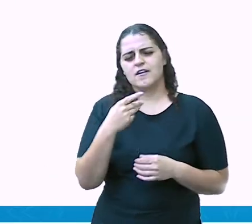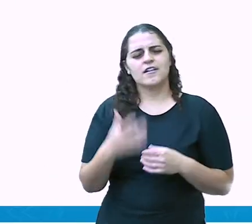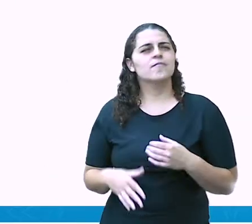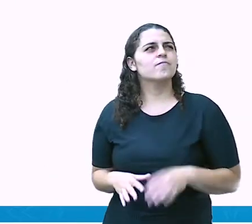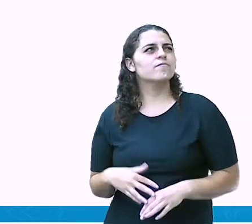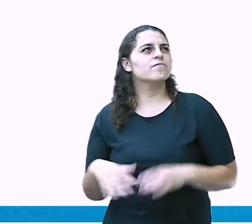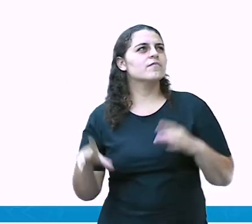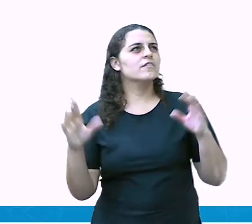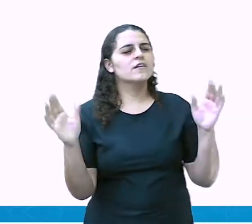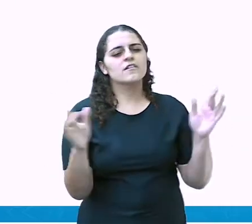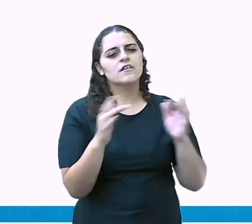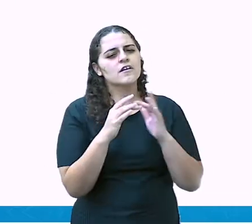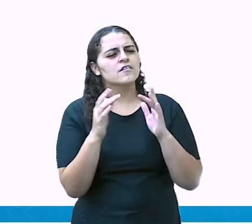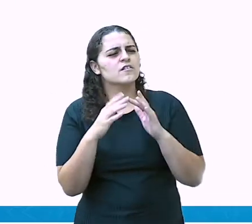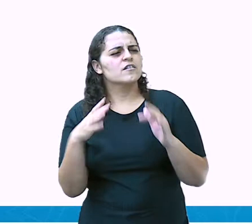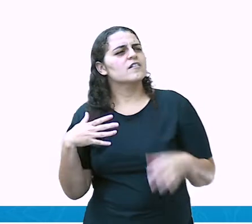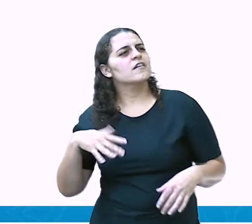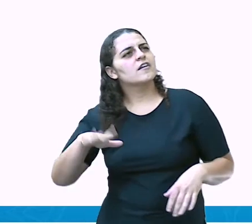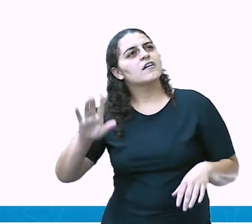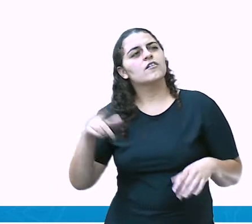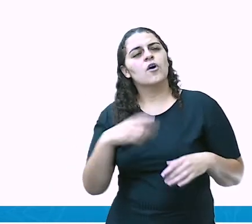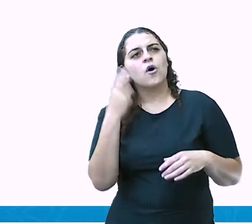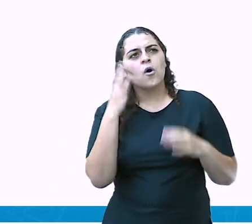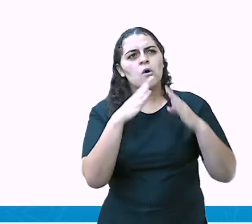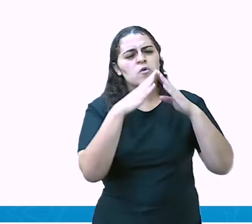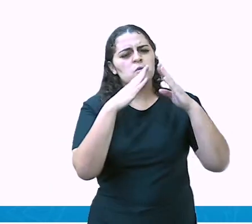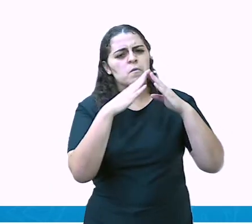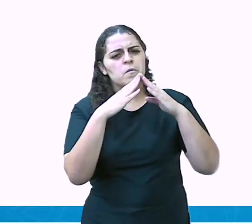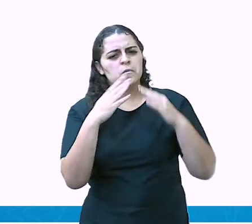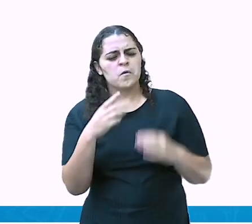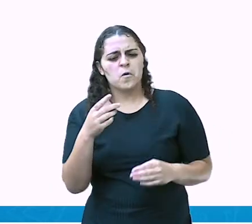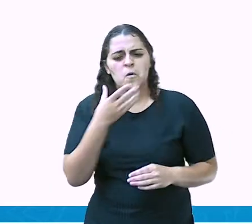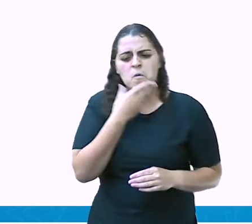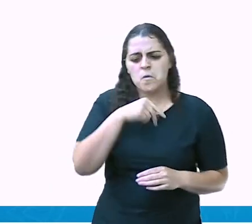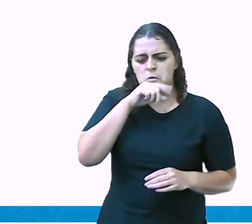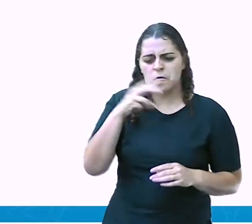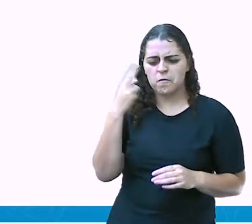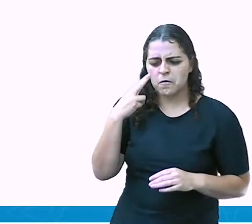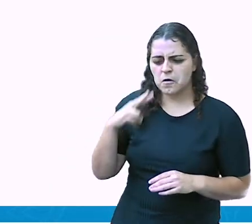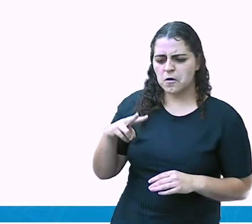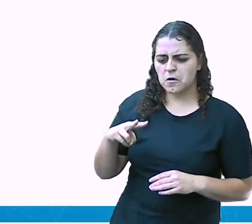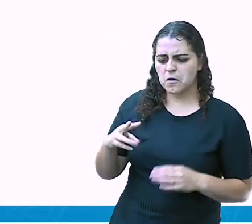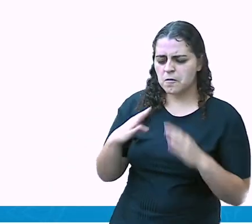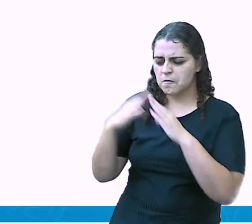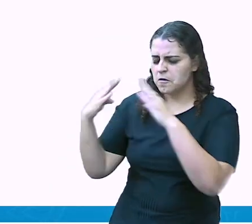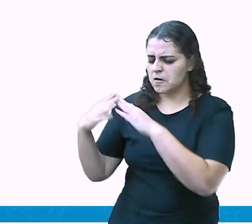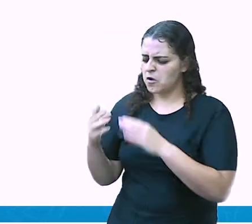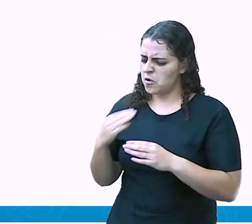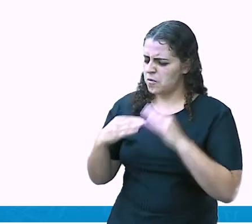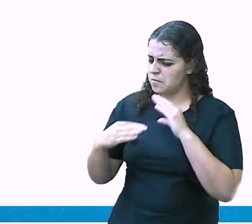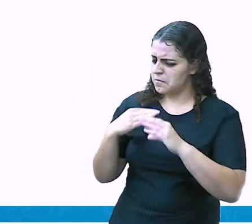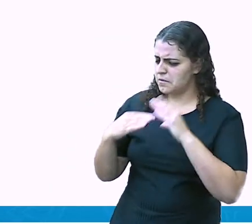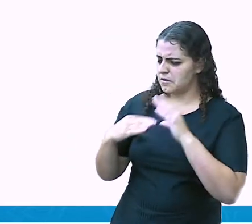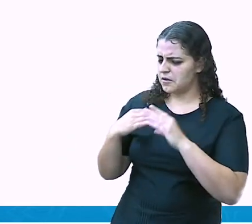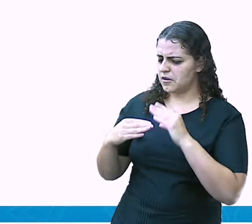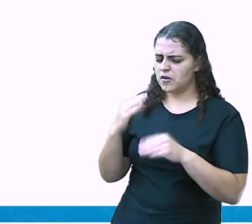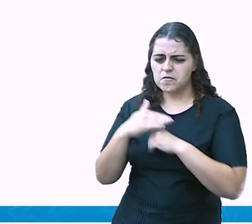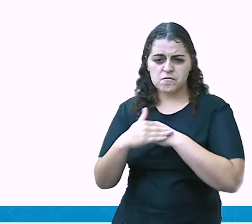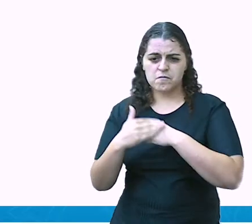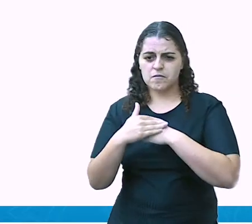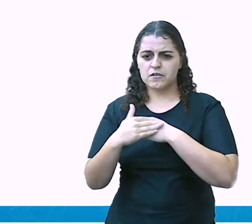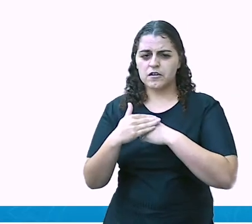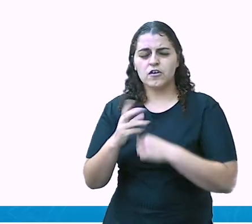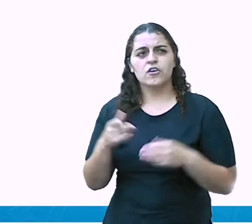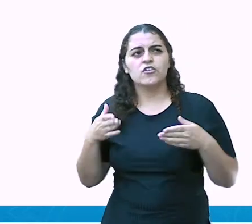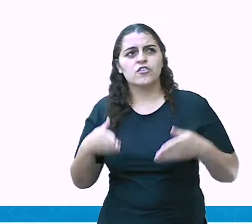Normalmente, interação normal. Os pais vizinhos ali do lado até ouviram que estava todo mundo falando. Eles comunicando, conversando.